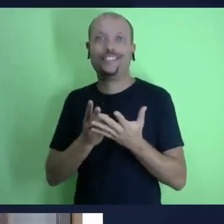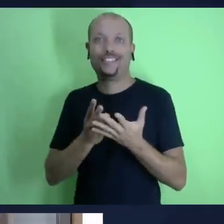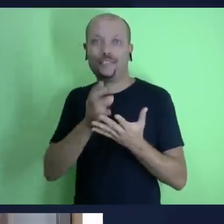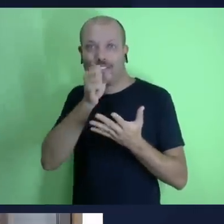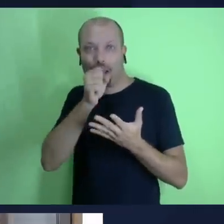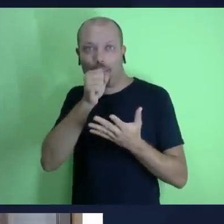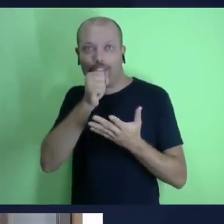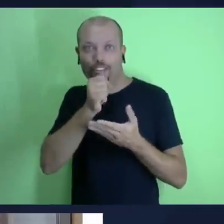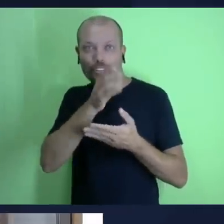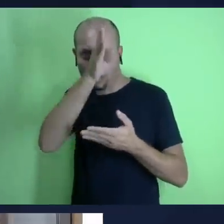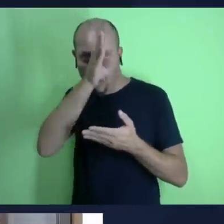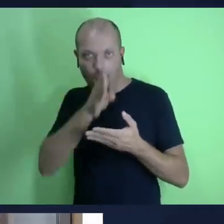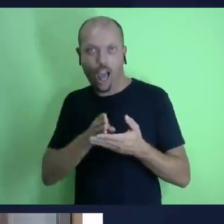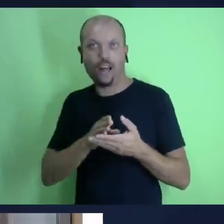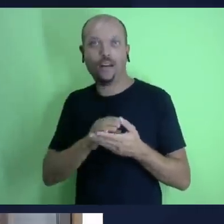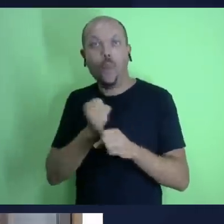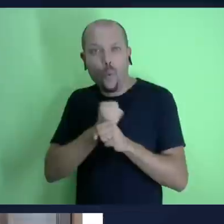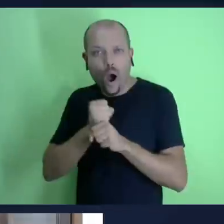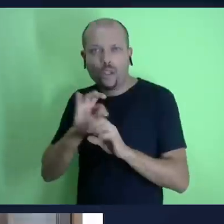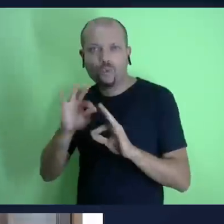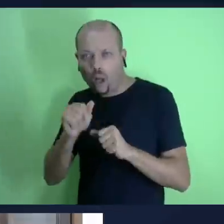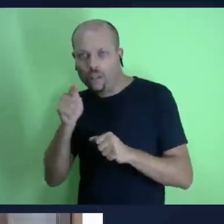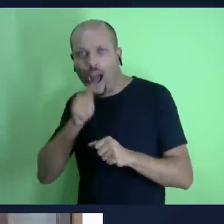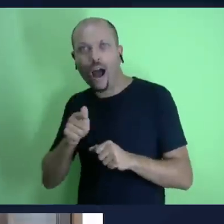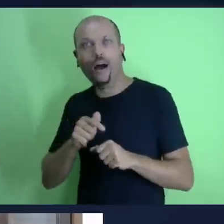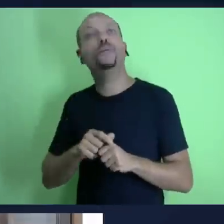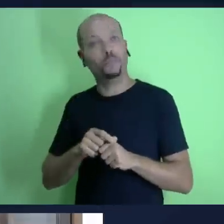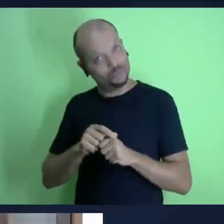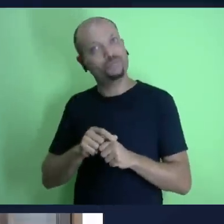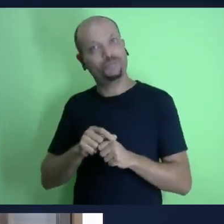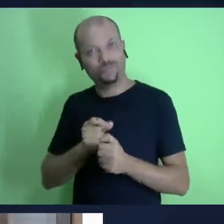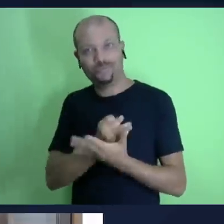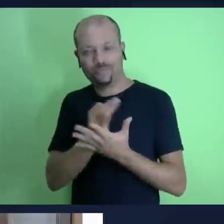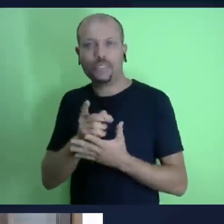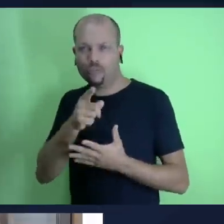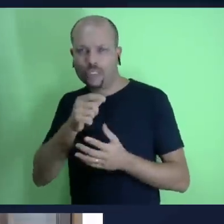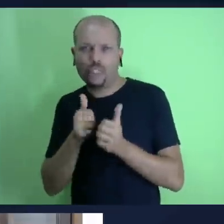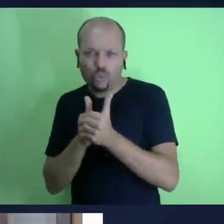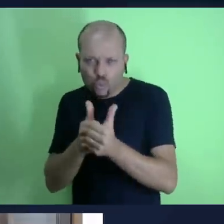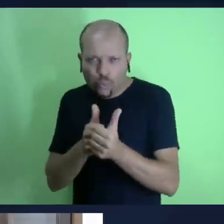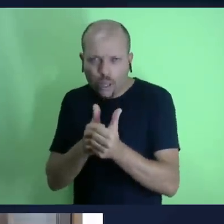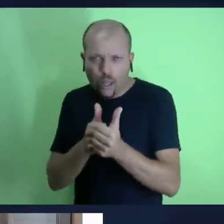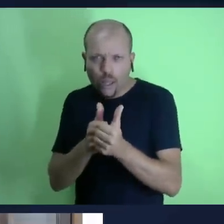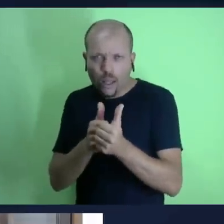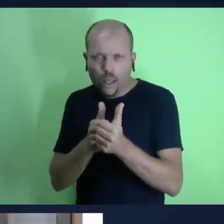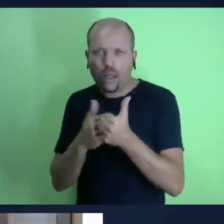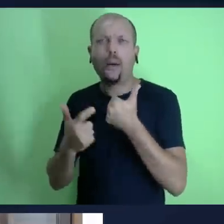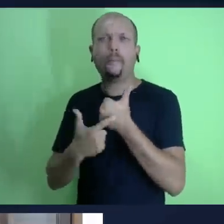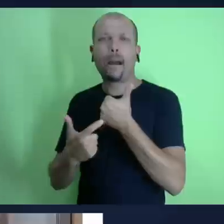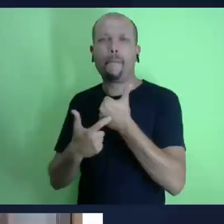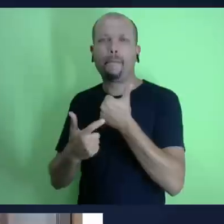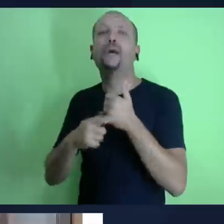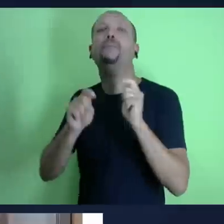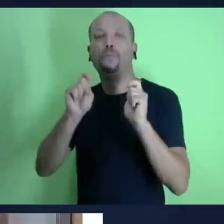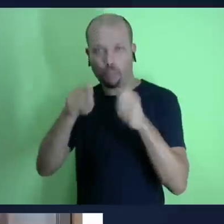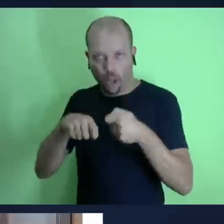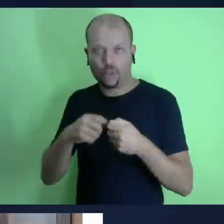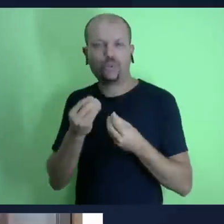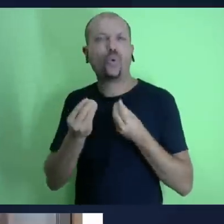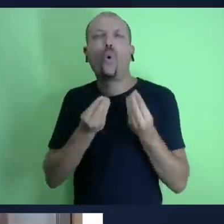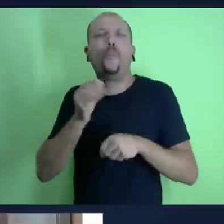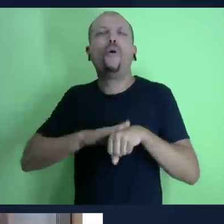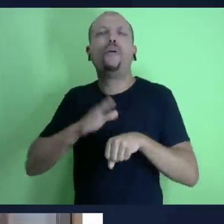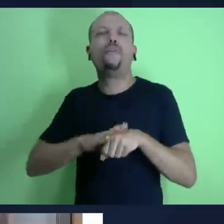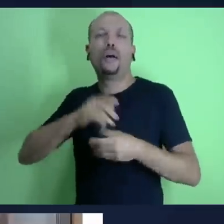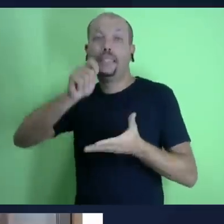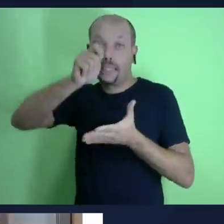canal ativar as notificações deixar o seu like deixar um comentário e compartilhar o